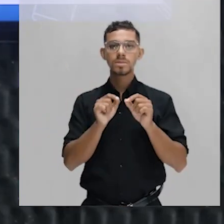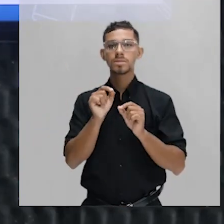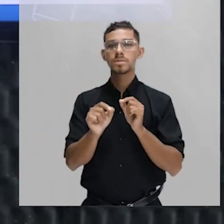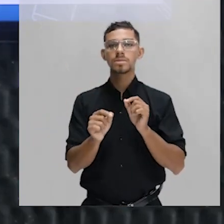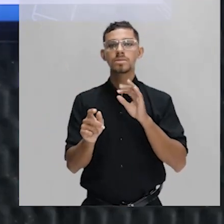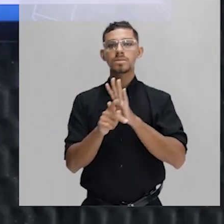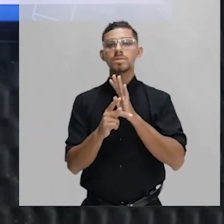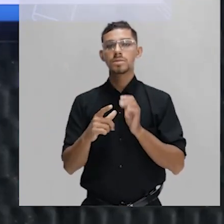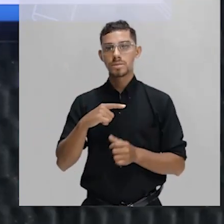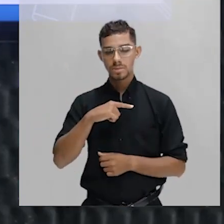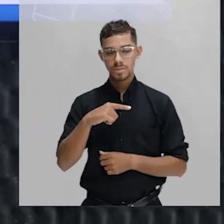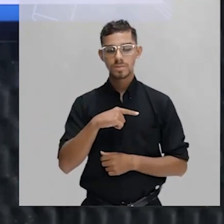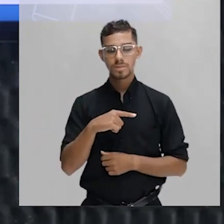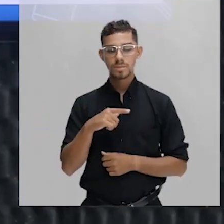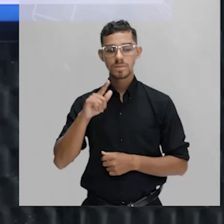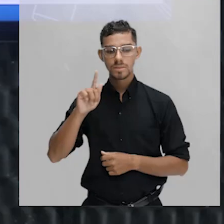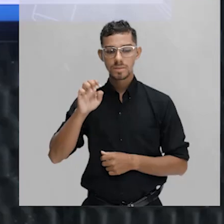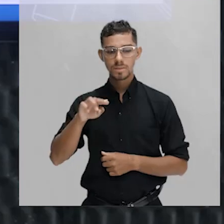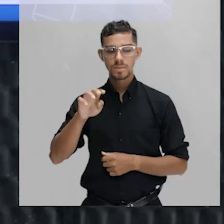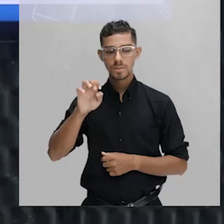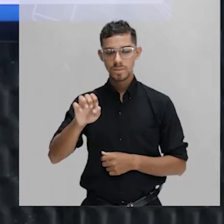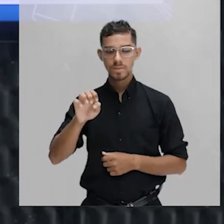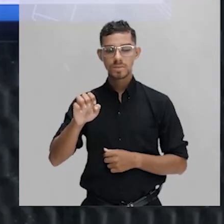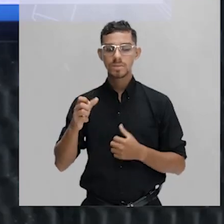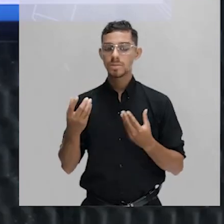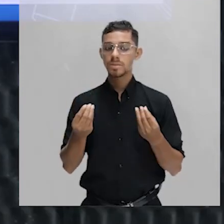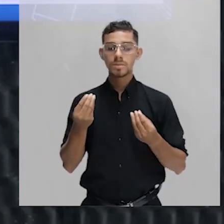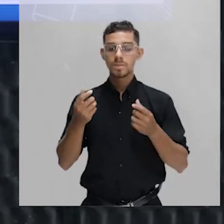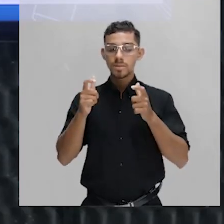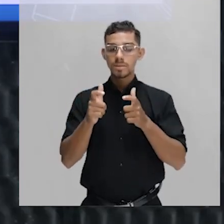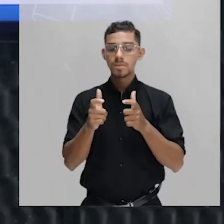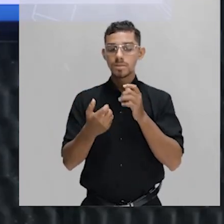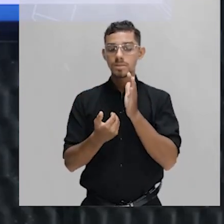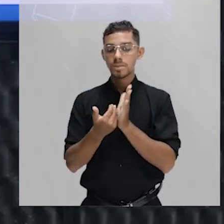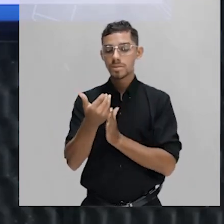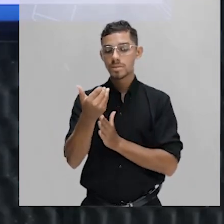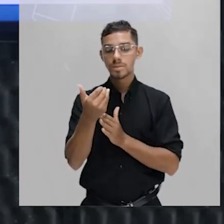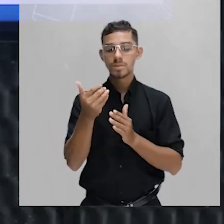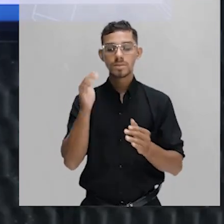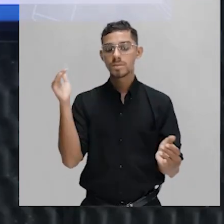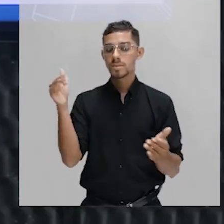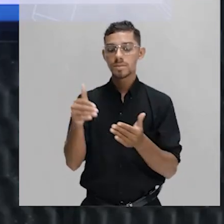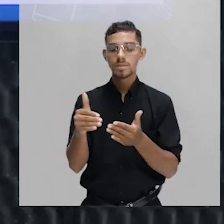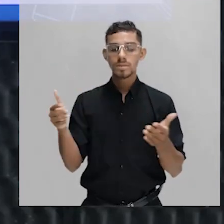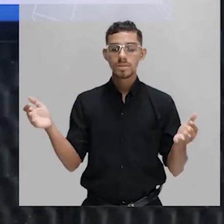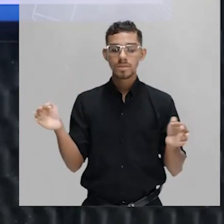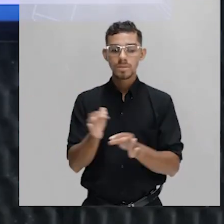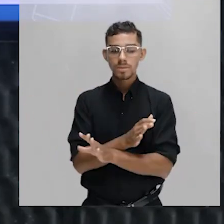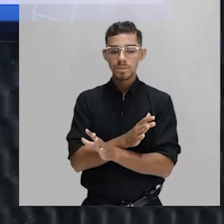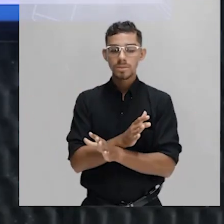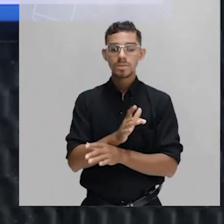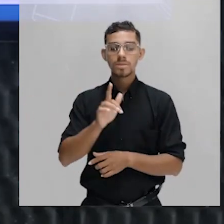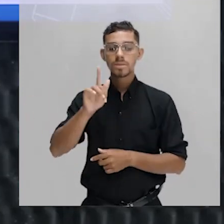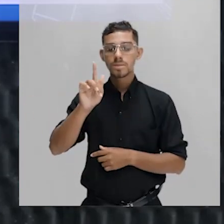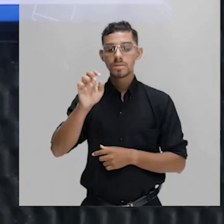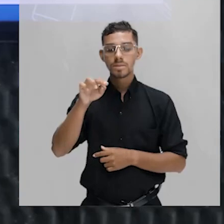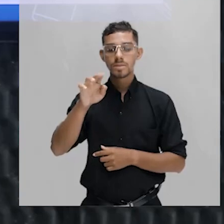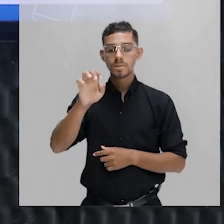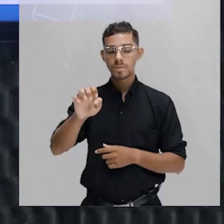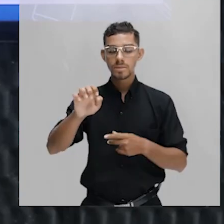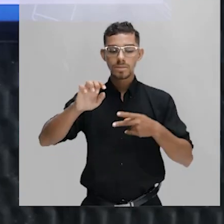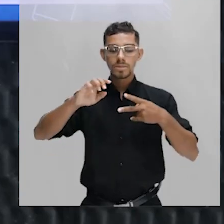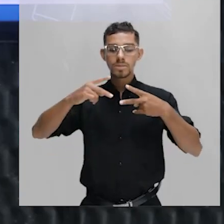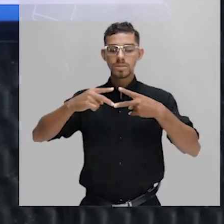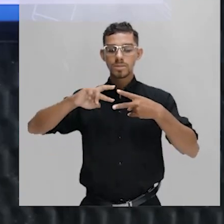gene. Agora, onde é que começa e onde é que termina o gene? Como é que o